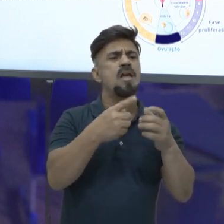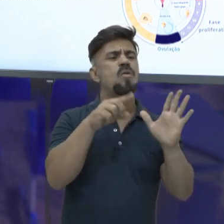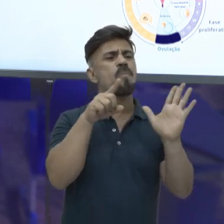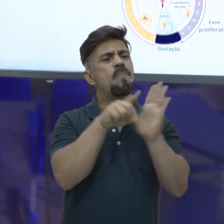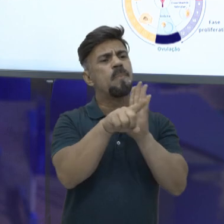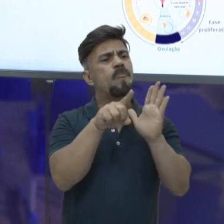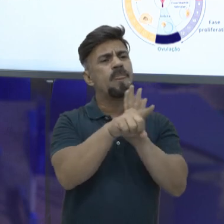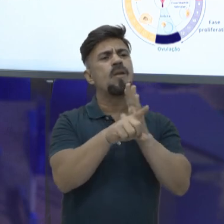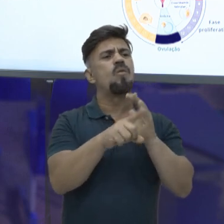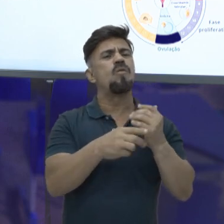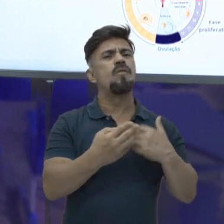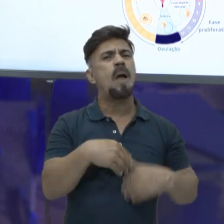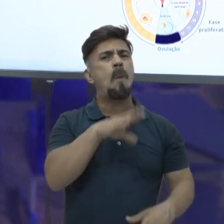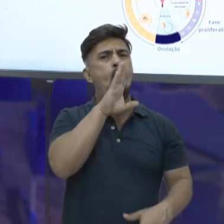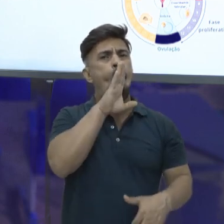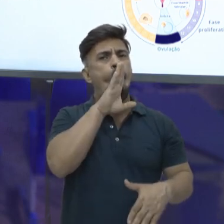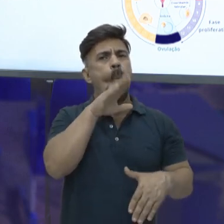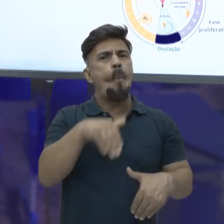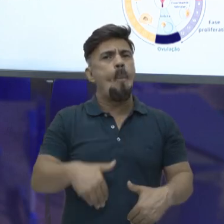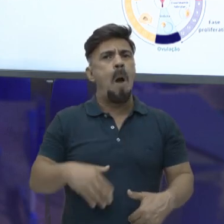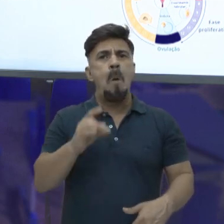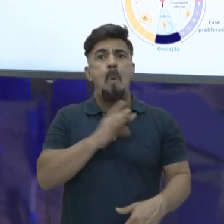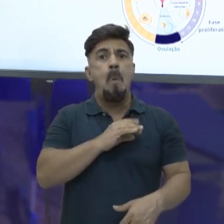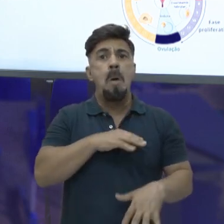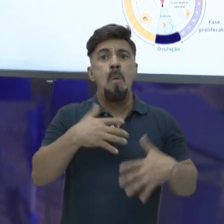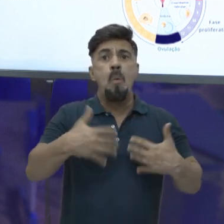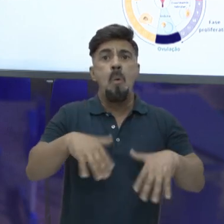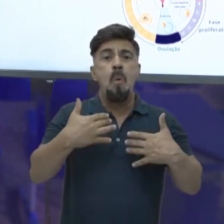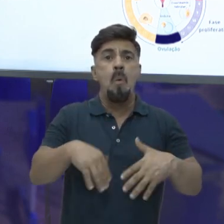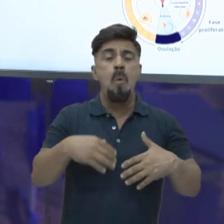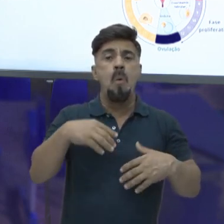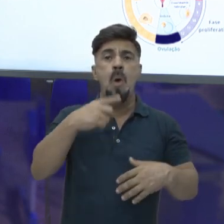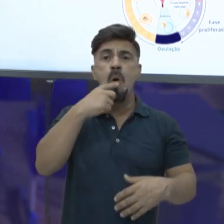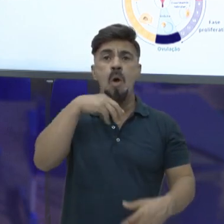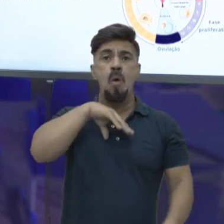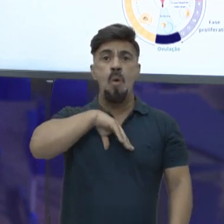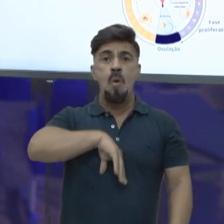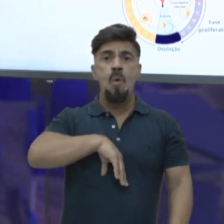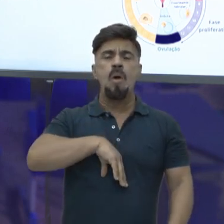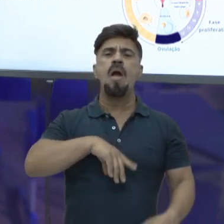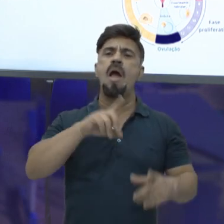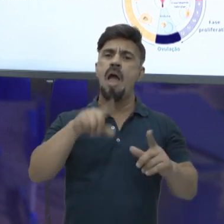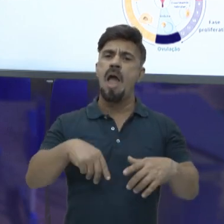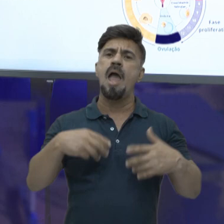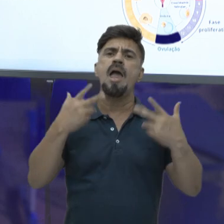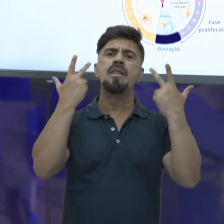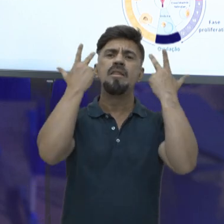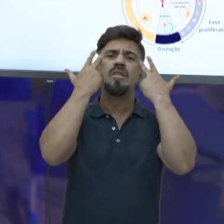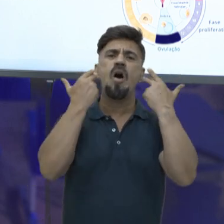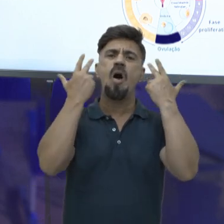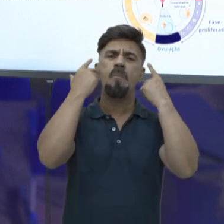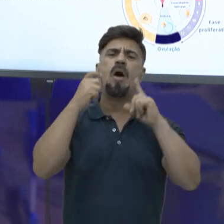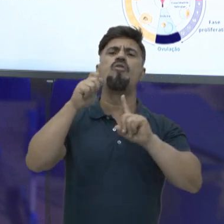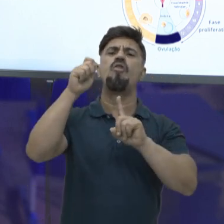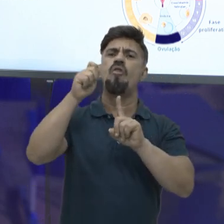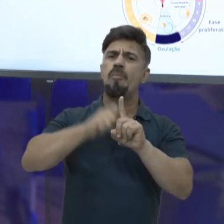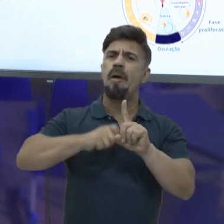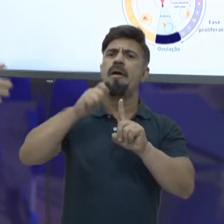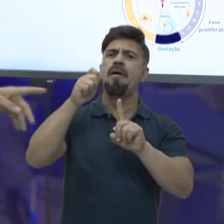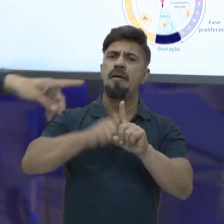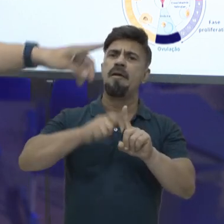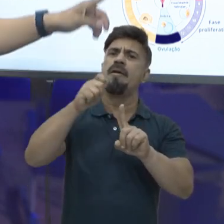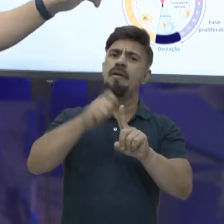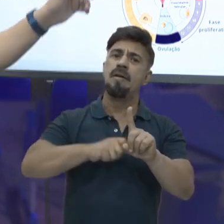calado pensando que ninguém menstrua, não. É natural, é normal ter o processo de menstruação. E todos os meses ele vai acontecer.